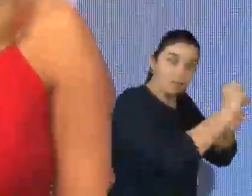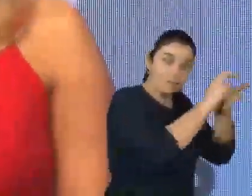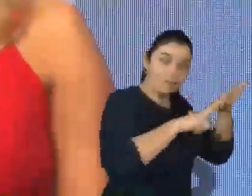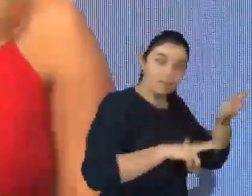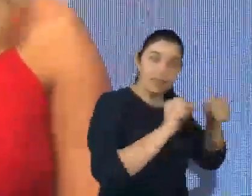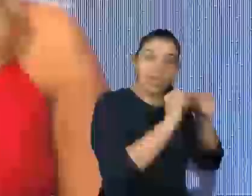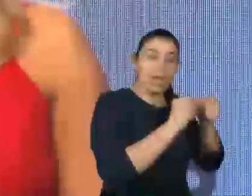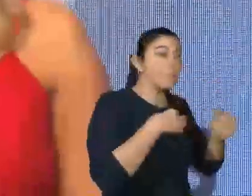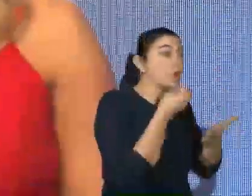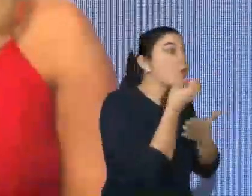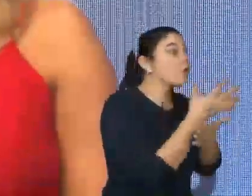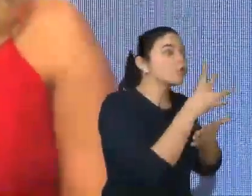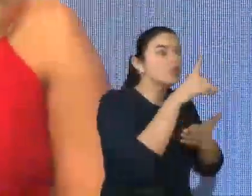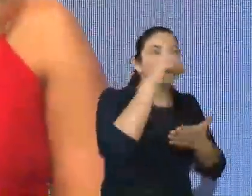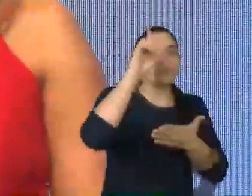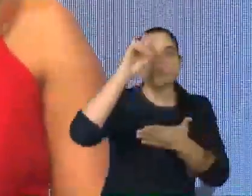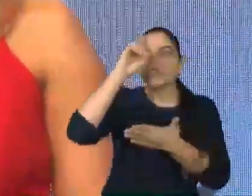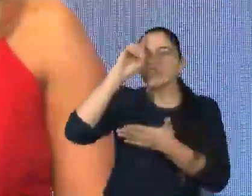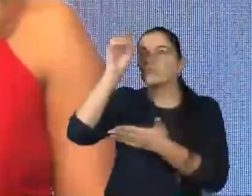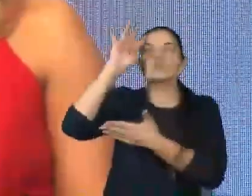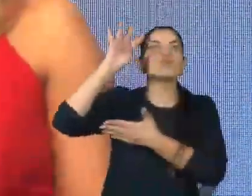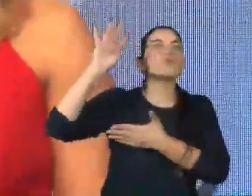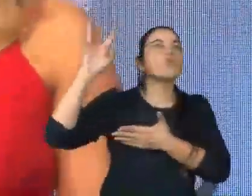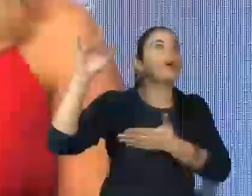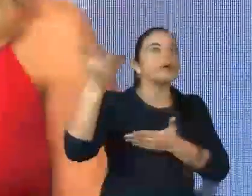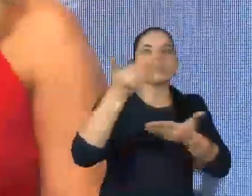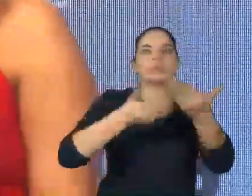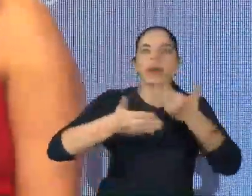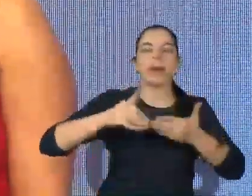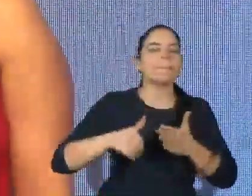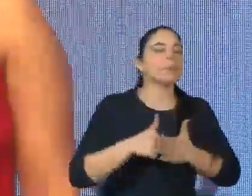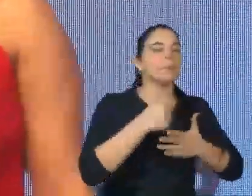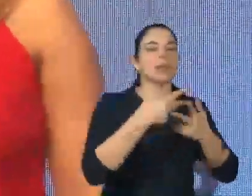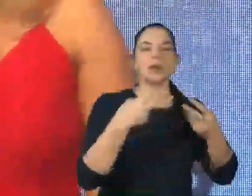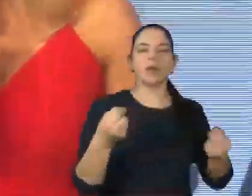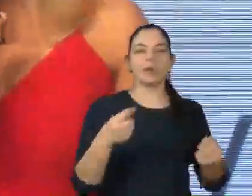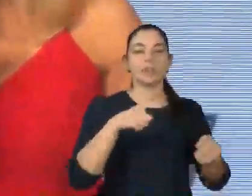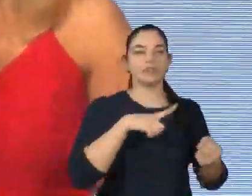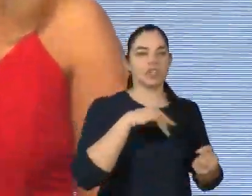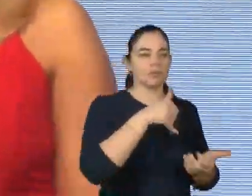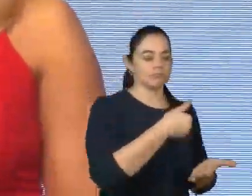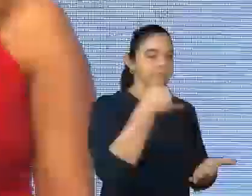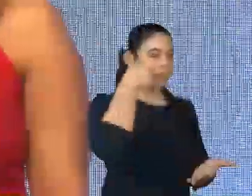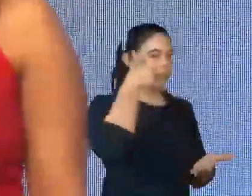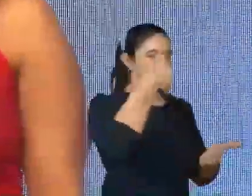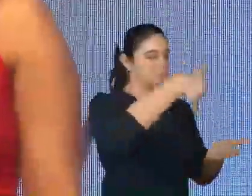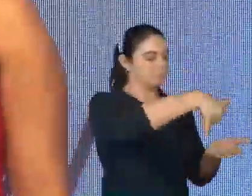conta os sonhos dela todas as vezes que nós fazemos atendimento. O primeiro atendimento da Rebeca, eu tinha um celular em cima de um caderno.